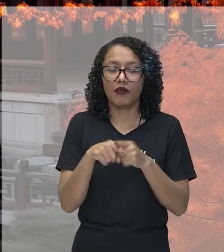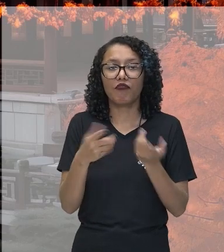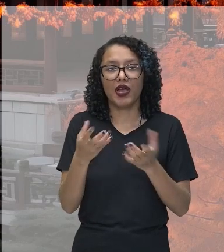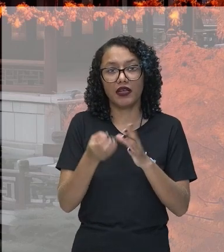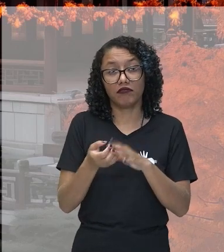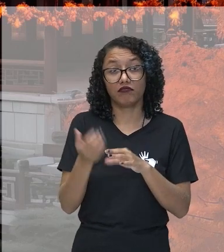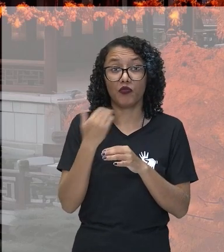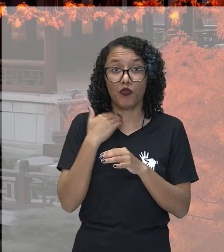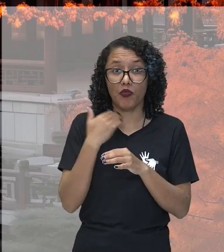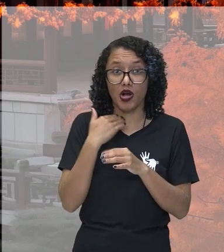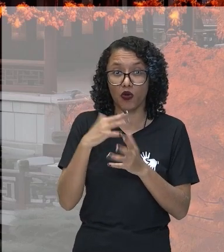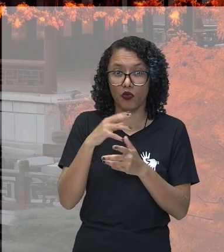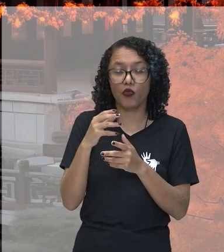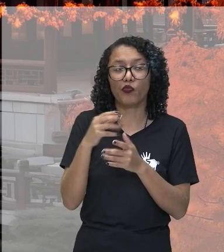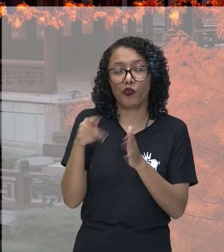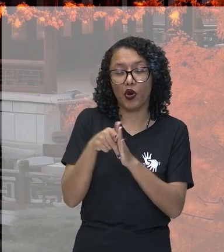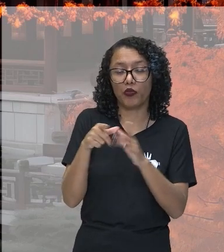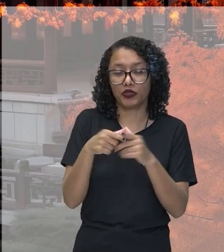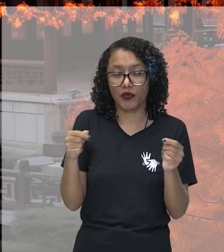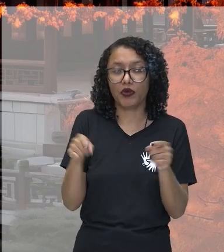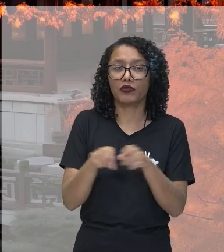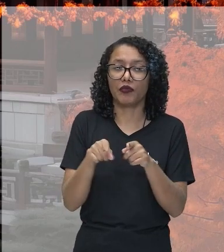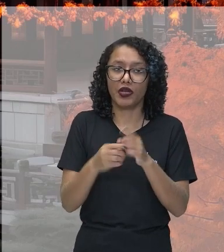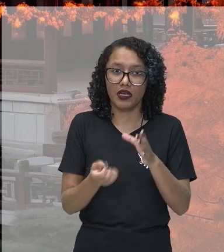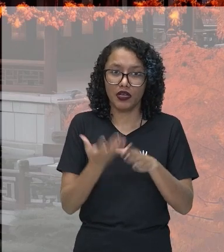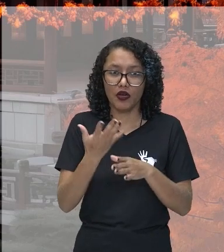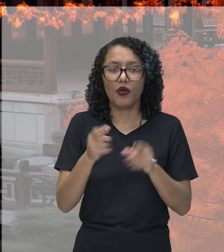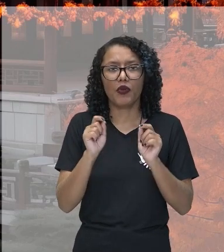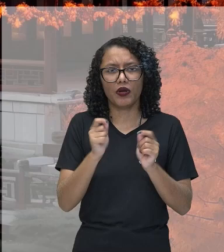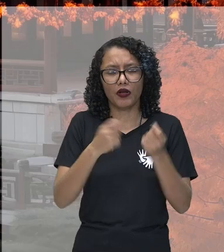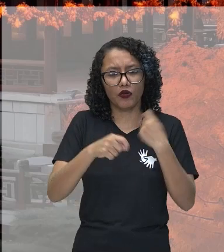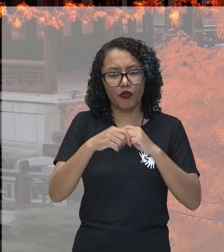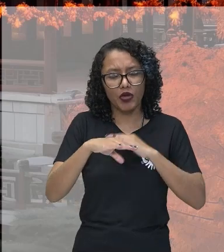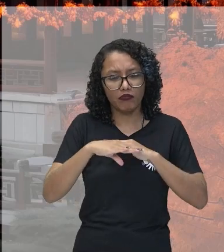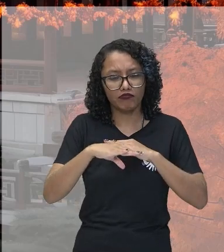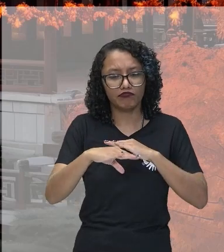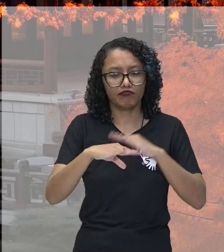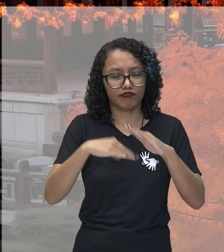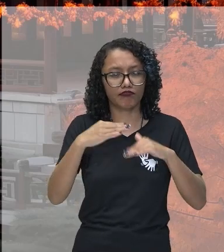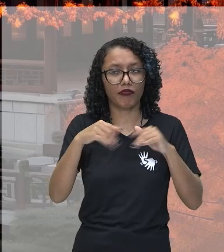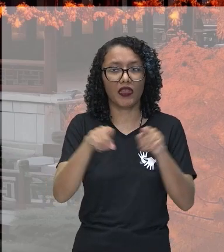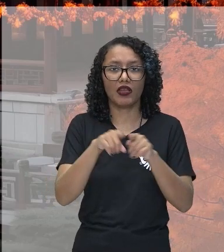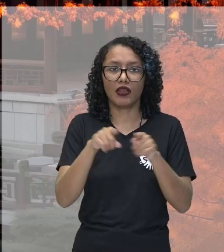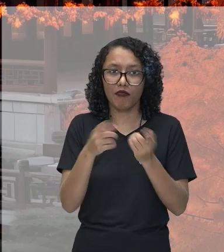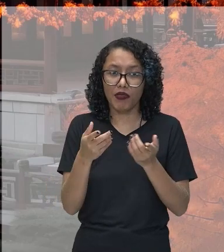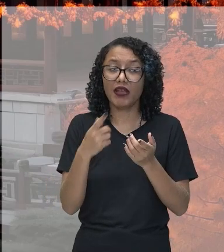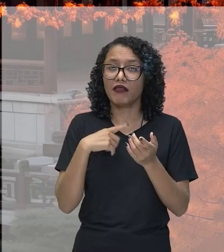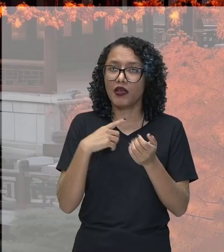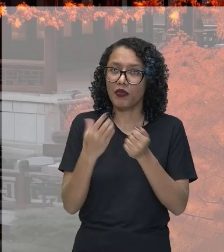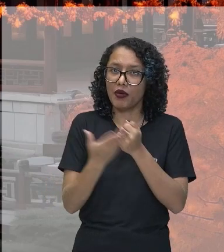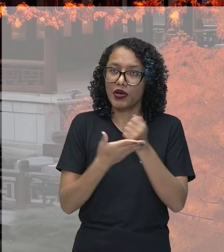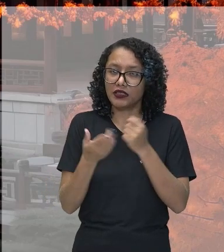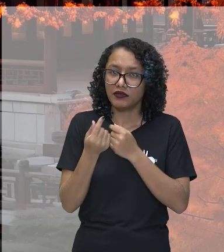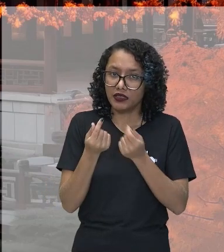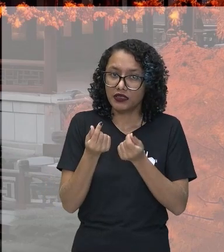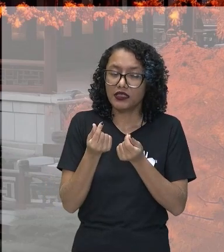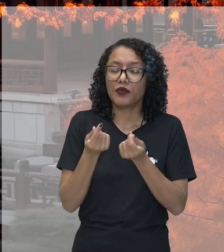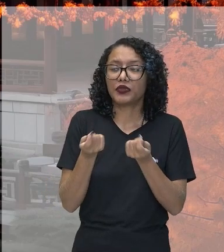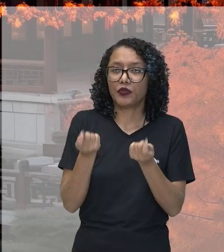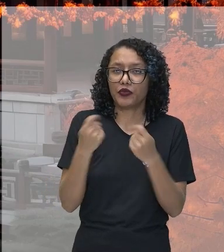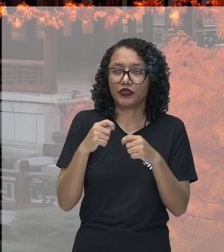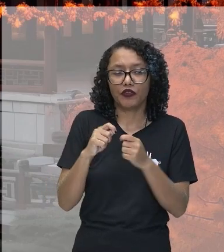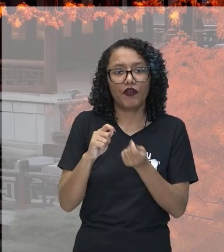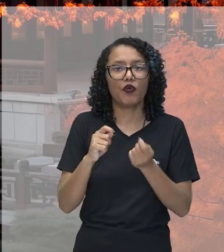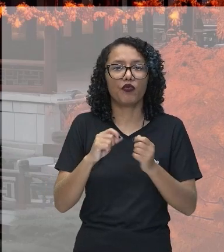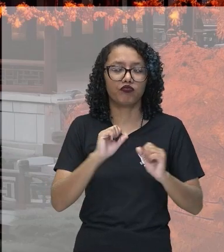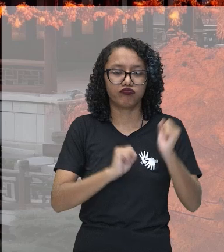do Japão. Que vai estabilizar a economia e fornecimento de base financeira para o crescimento industrial. E,